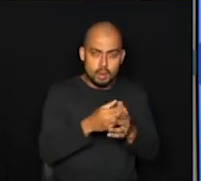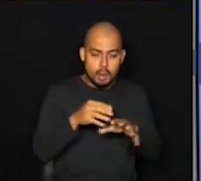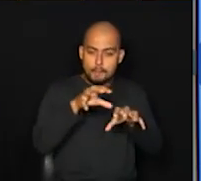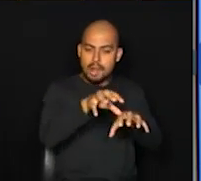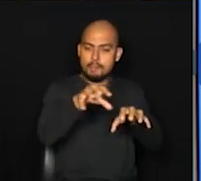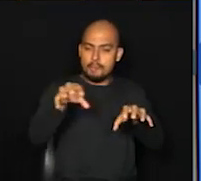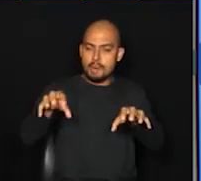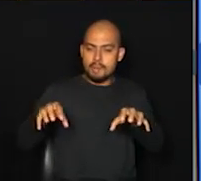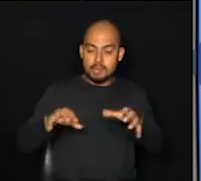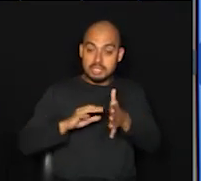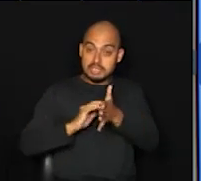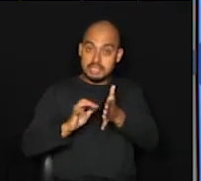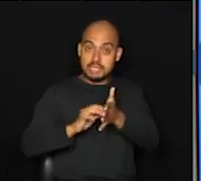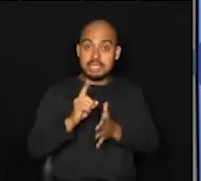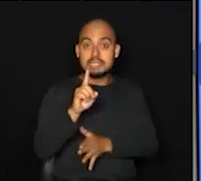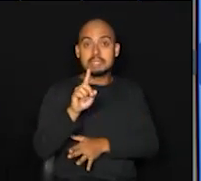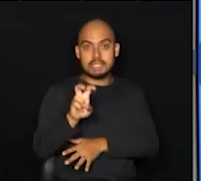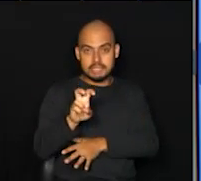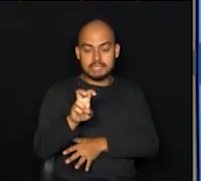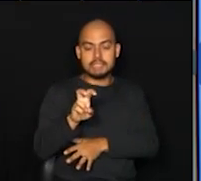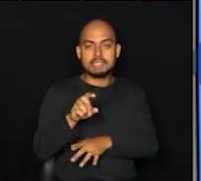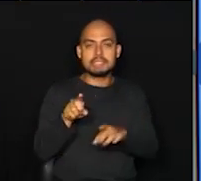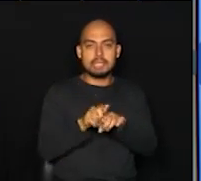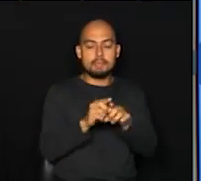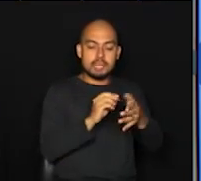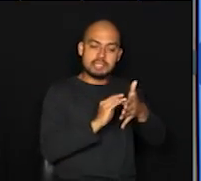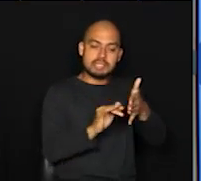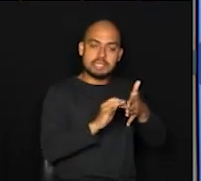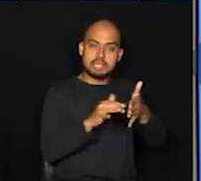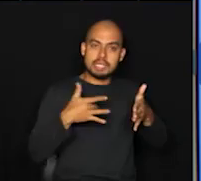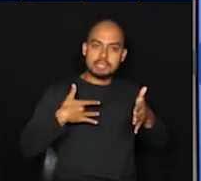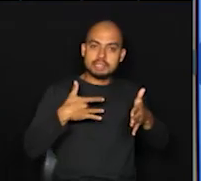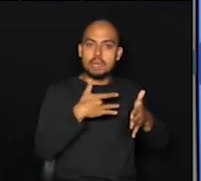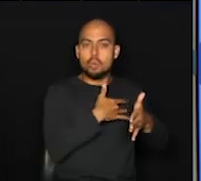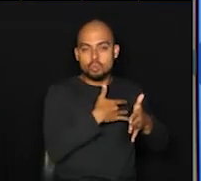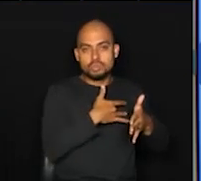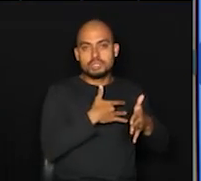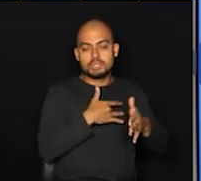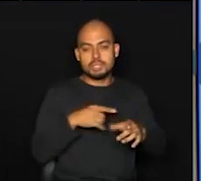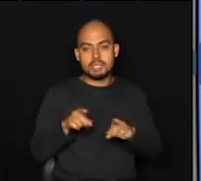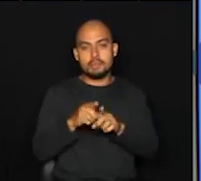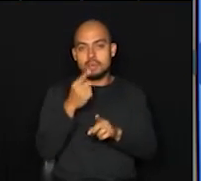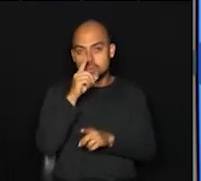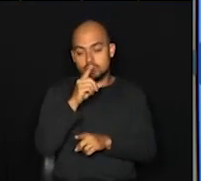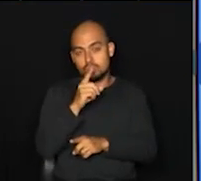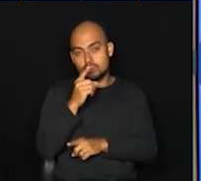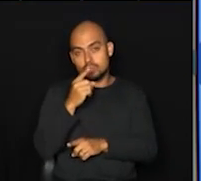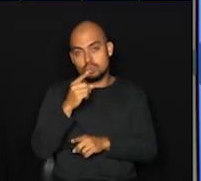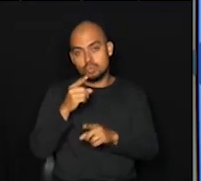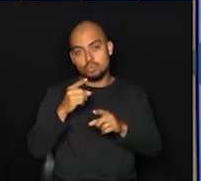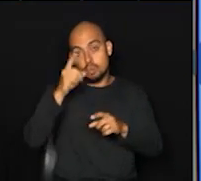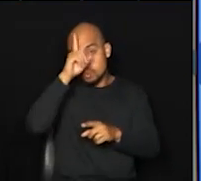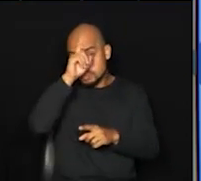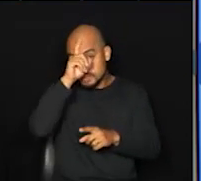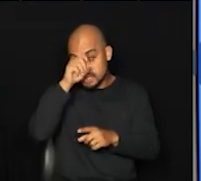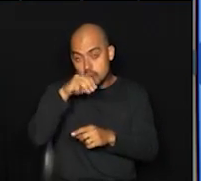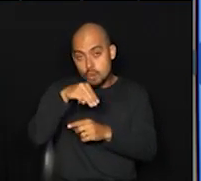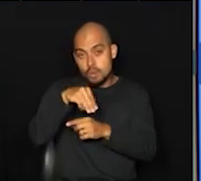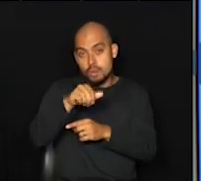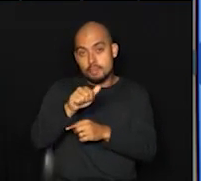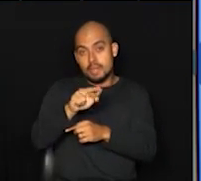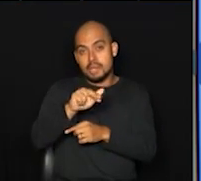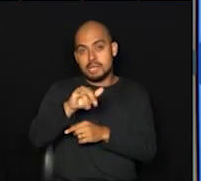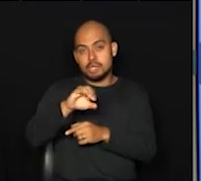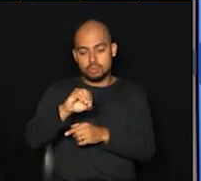secretarias da Prefeitura, incluindo a Secretaria de Saúde e a Rede Mário Gatti de Urgência e Emergência. Temos